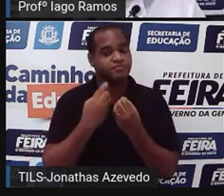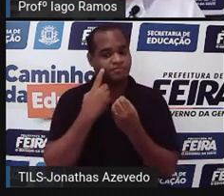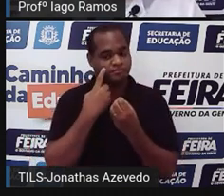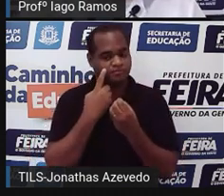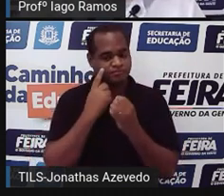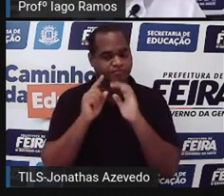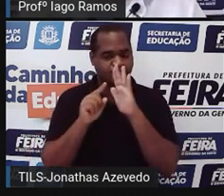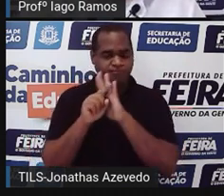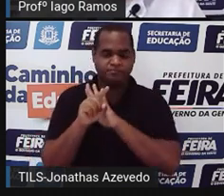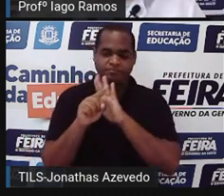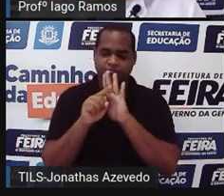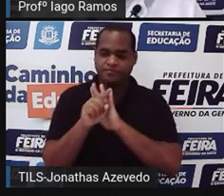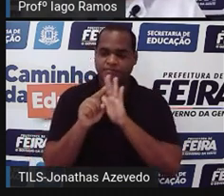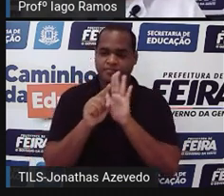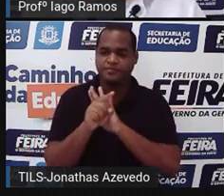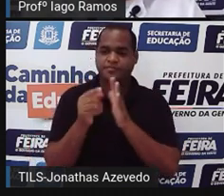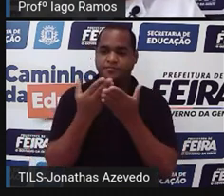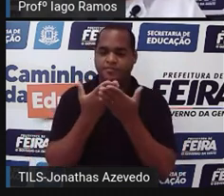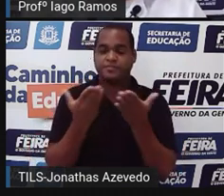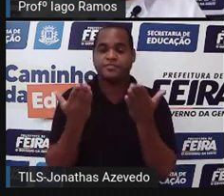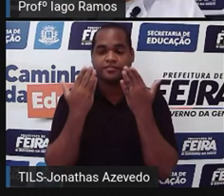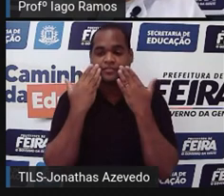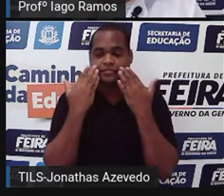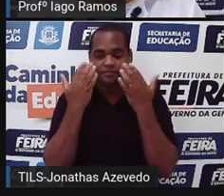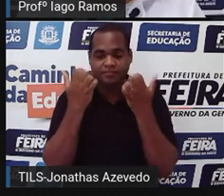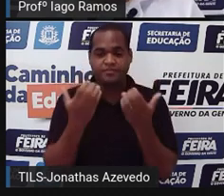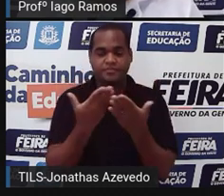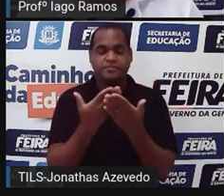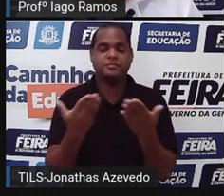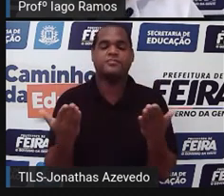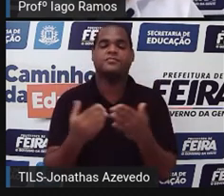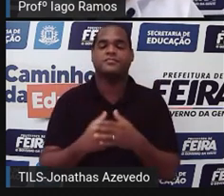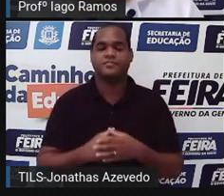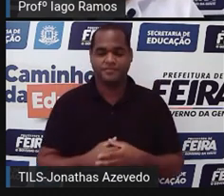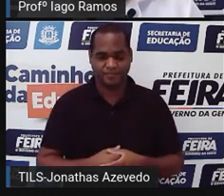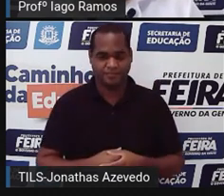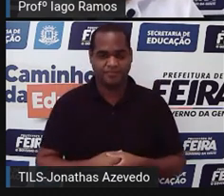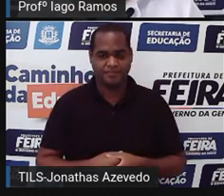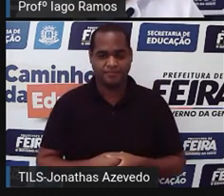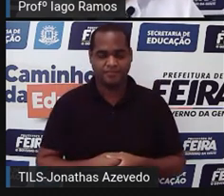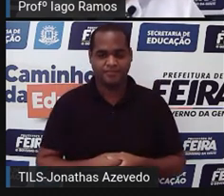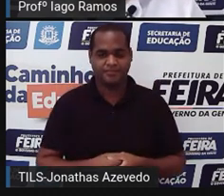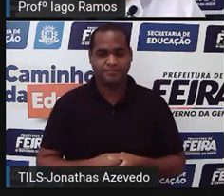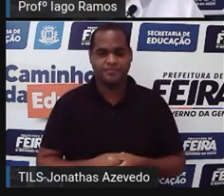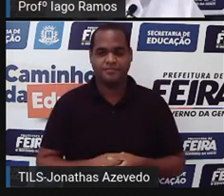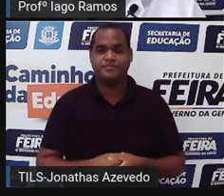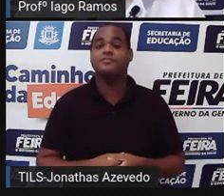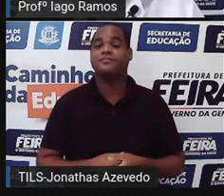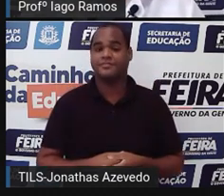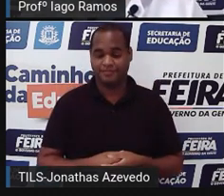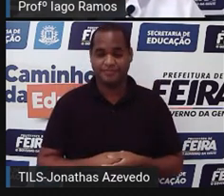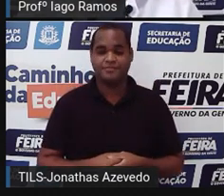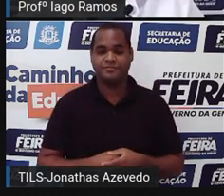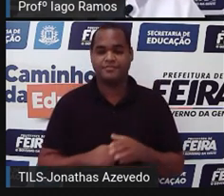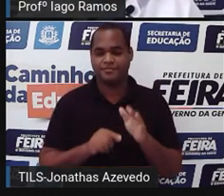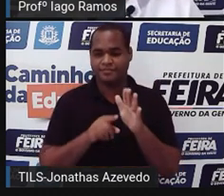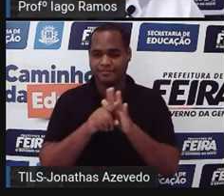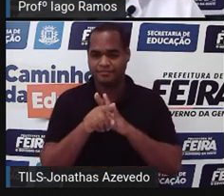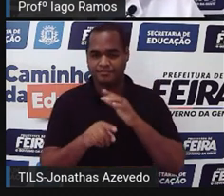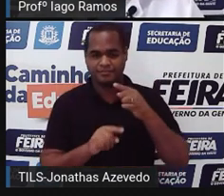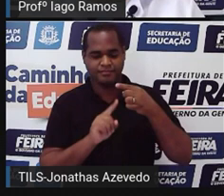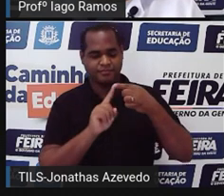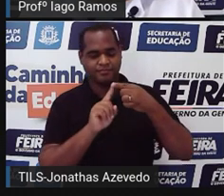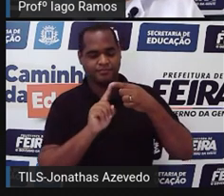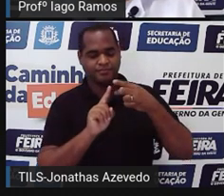perguntinhas que eu vou mostrar para você aqui agora. Olha só. Então, três perguntas